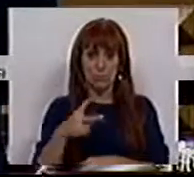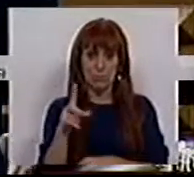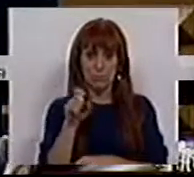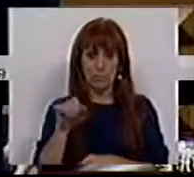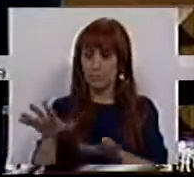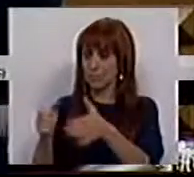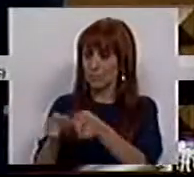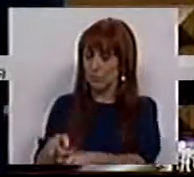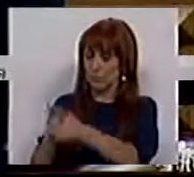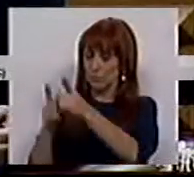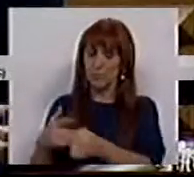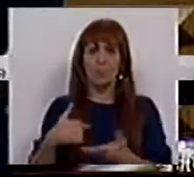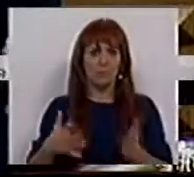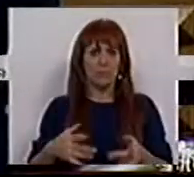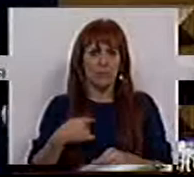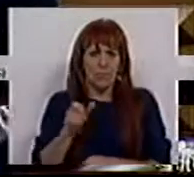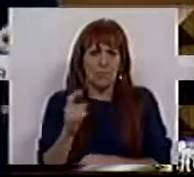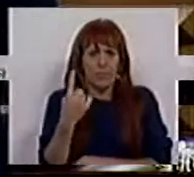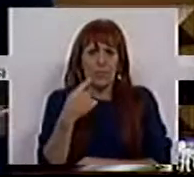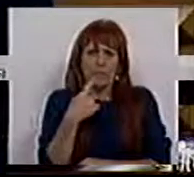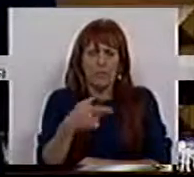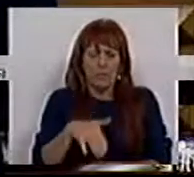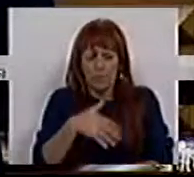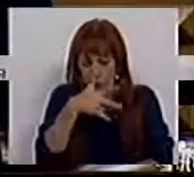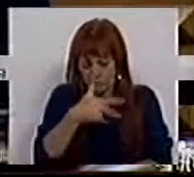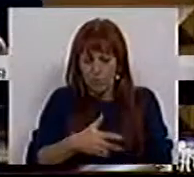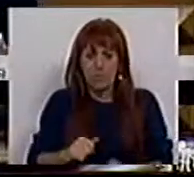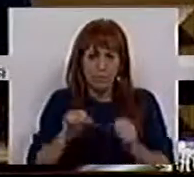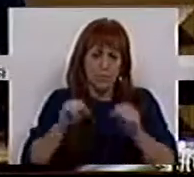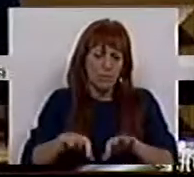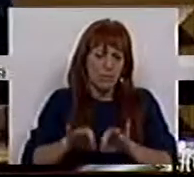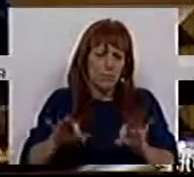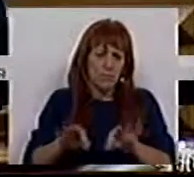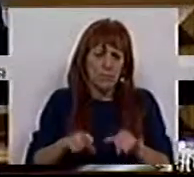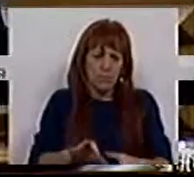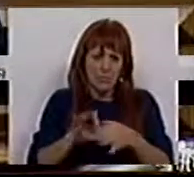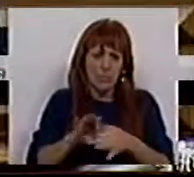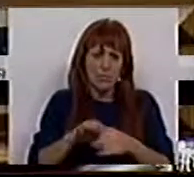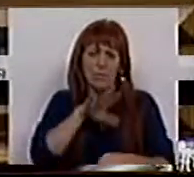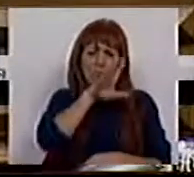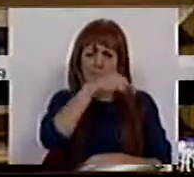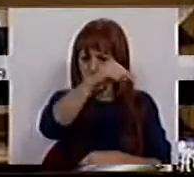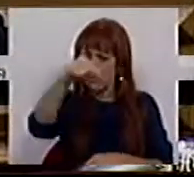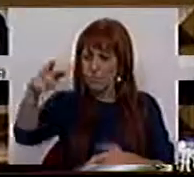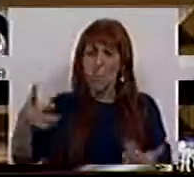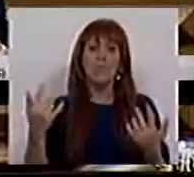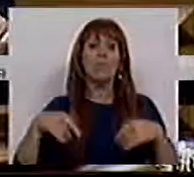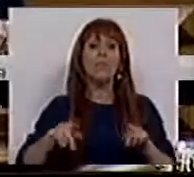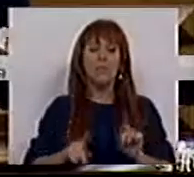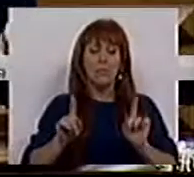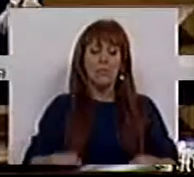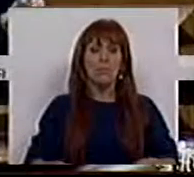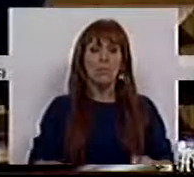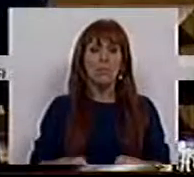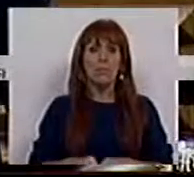dessa comunidade pescatória, não poderíamos ter uma palavra de pesar e de acompanhamento, de solidariedade com estas famílias. Mas entrando